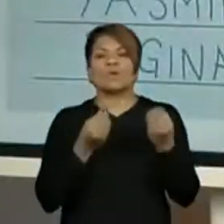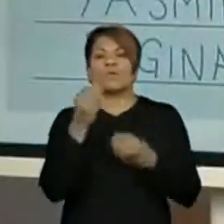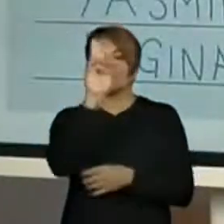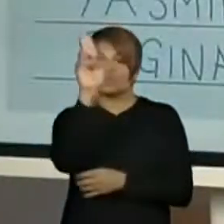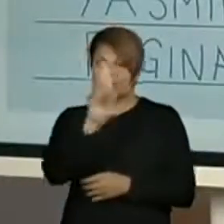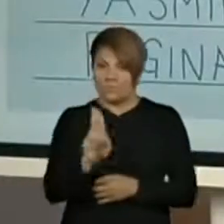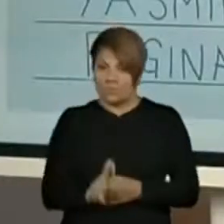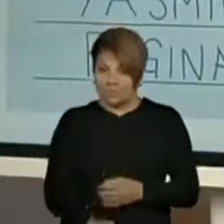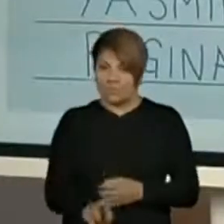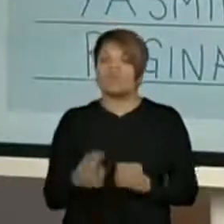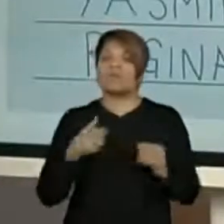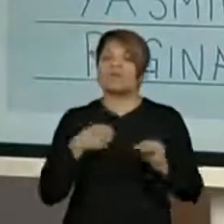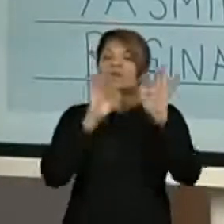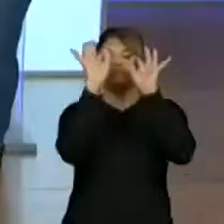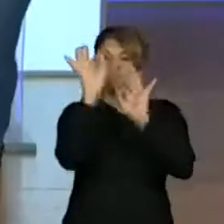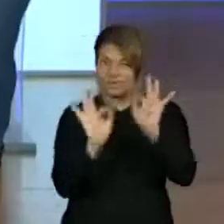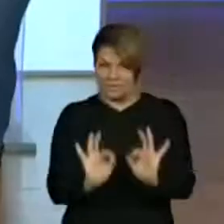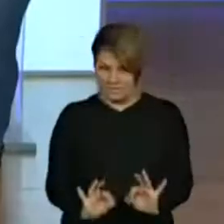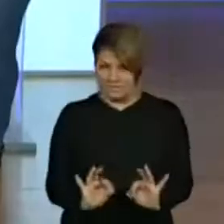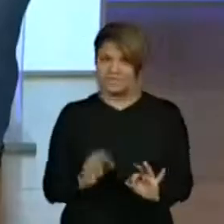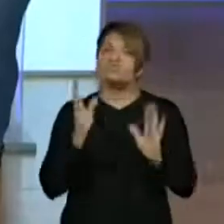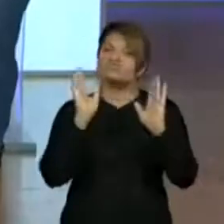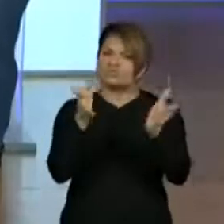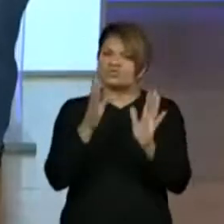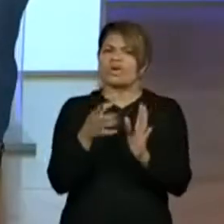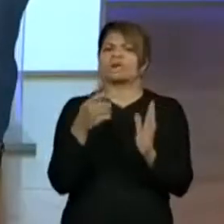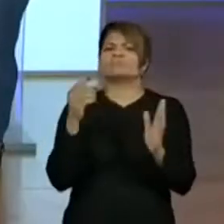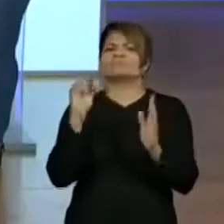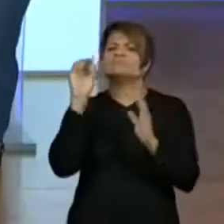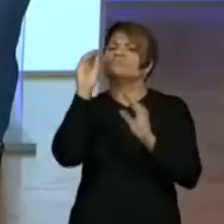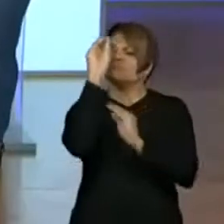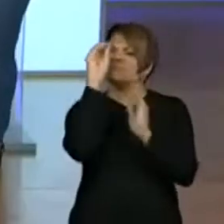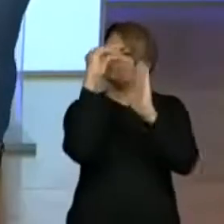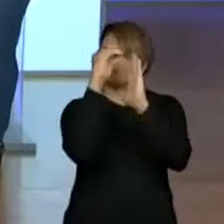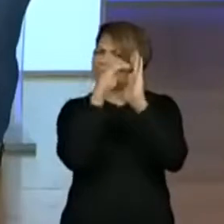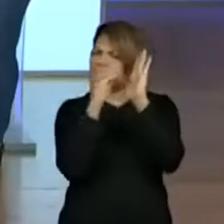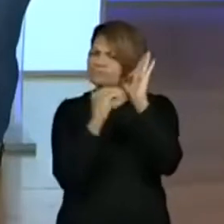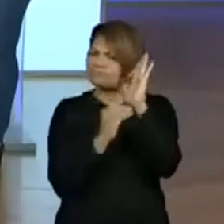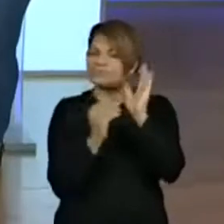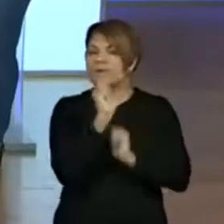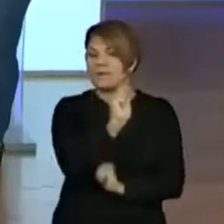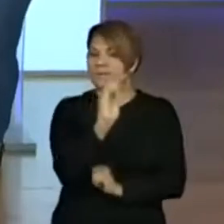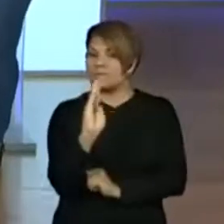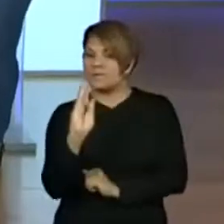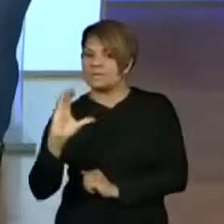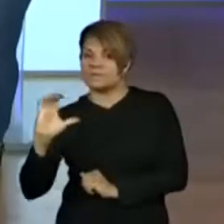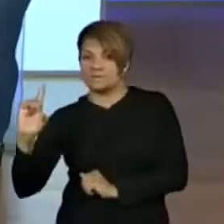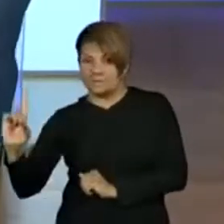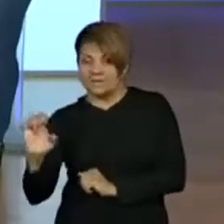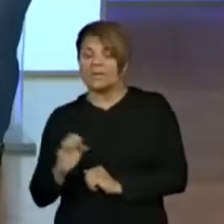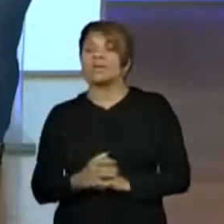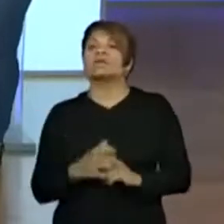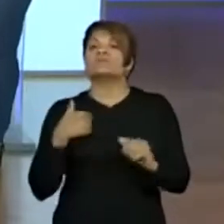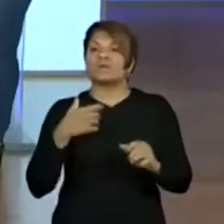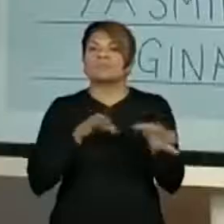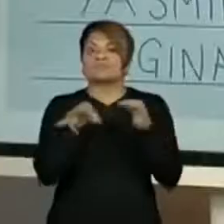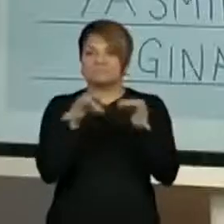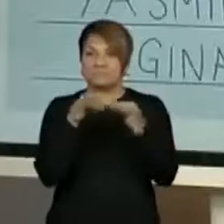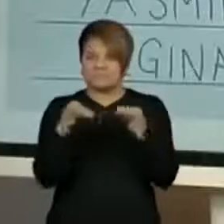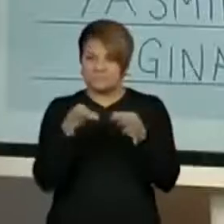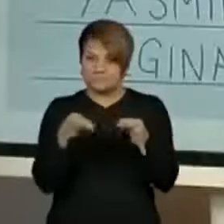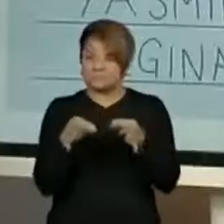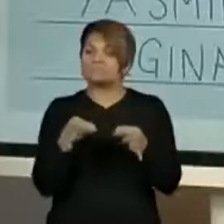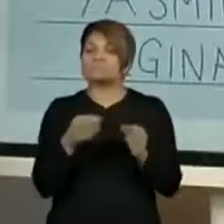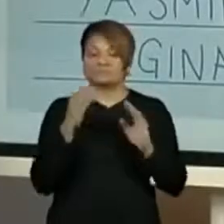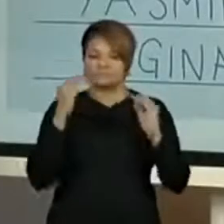organizados, né? Sim, você foi fazendo a marcação ali no alfabeto que ajuda na hora da gente organizar essa sequência. Vocês